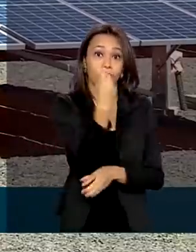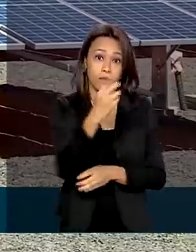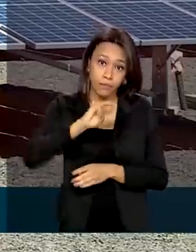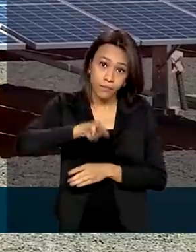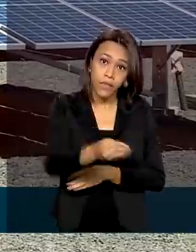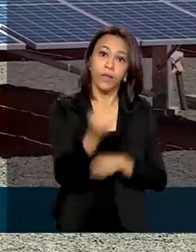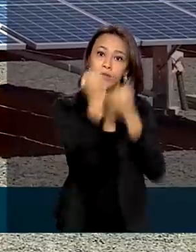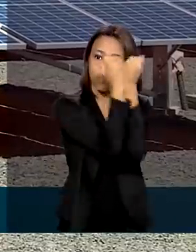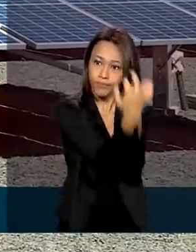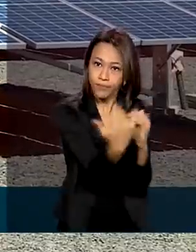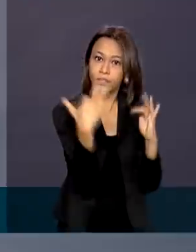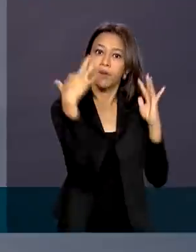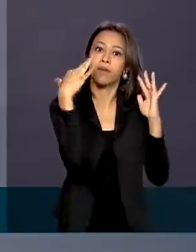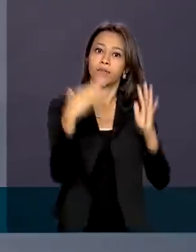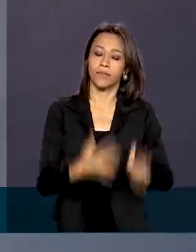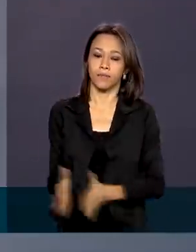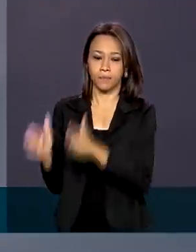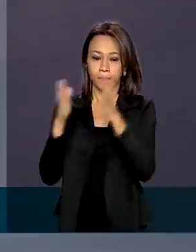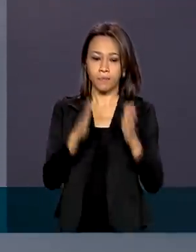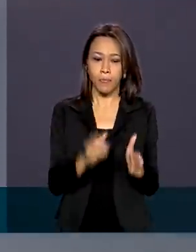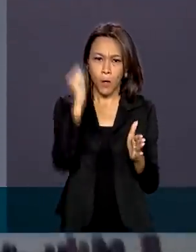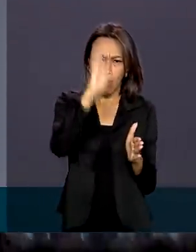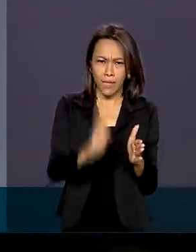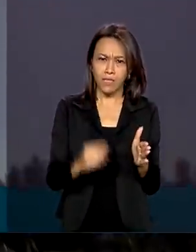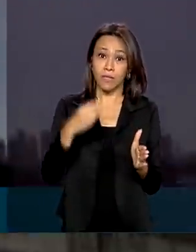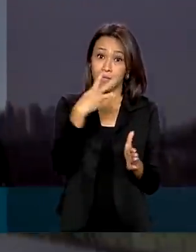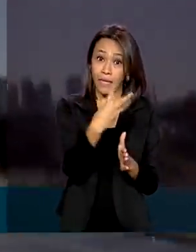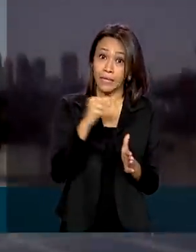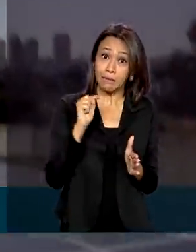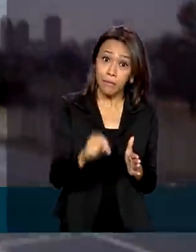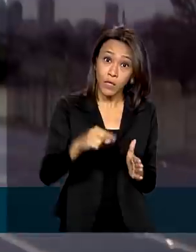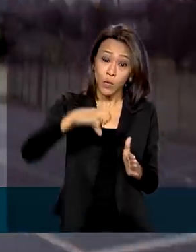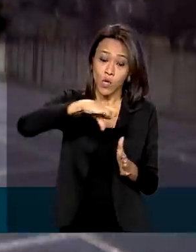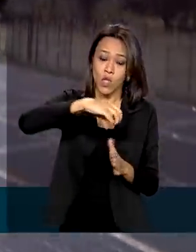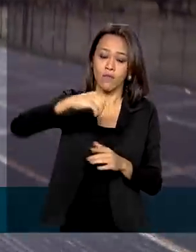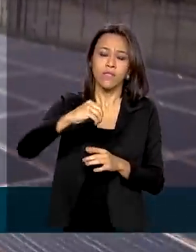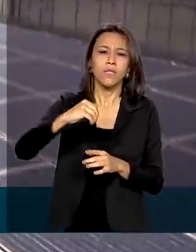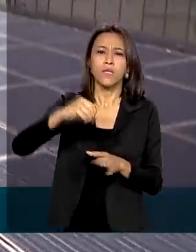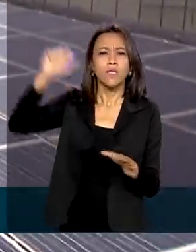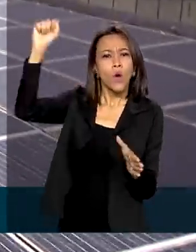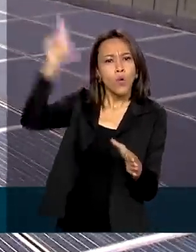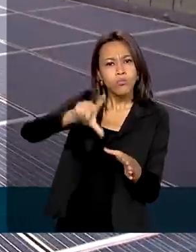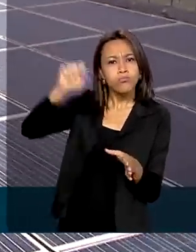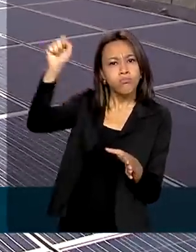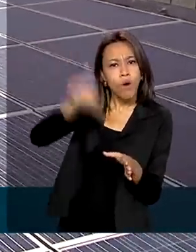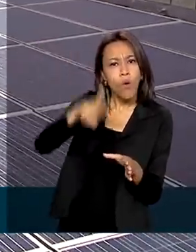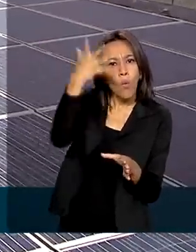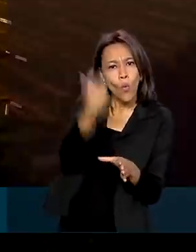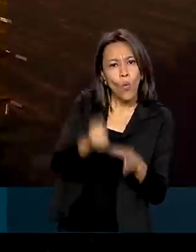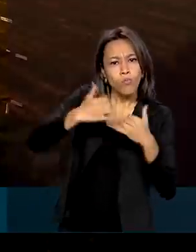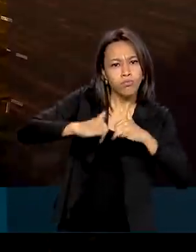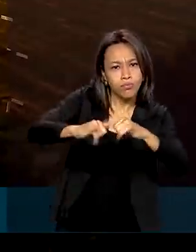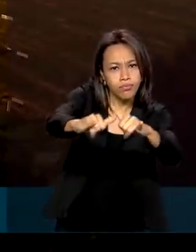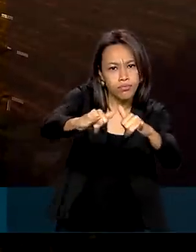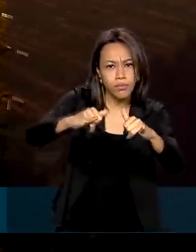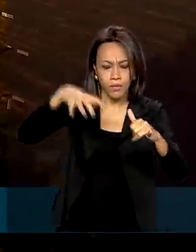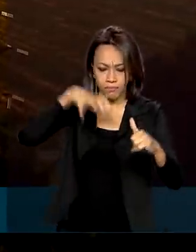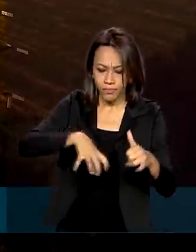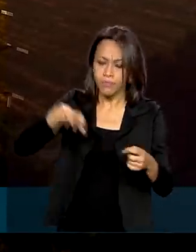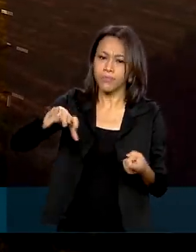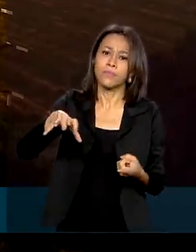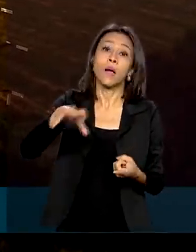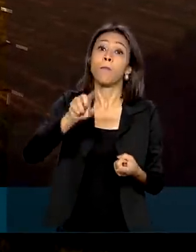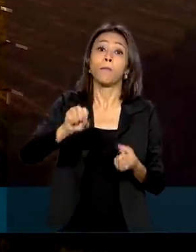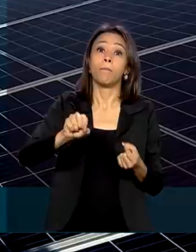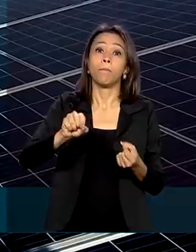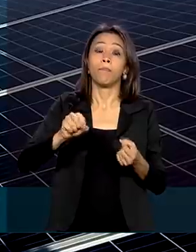milhão de árvores. O Brasil tem 3.900 usinas solares de geração centralizada, ou seja, para